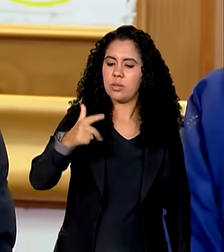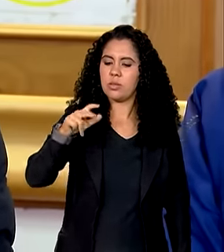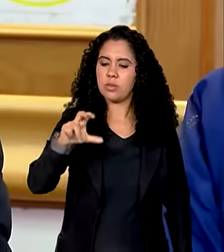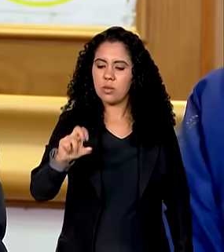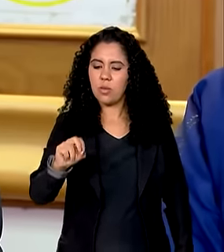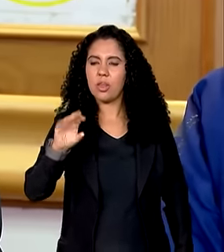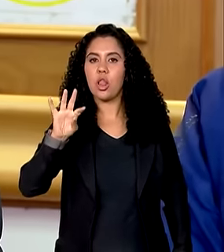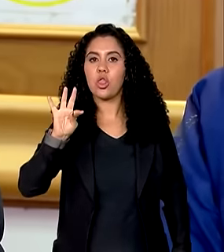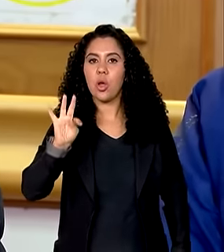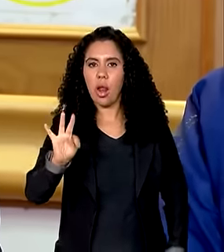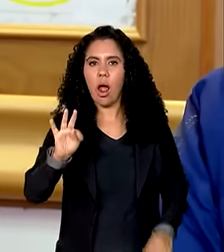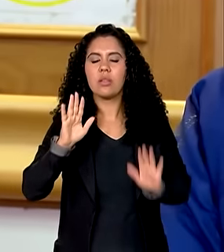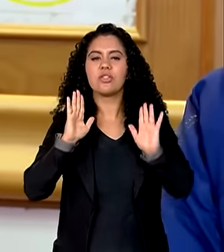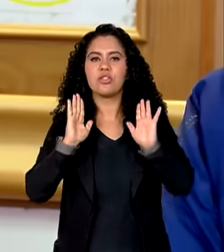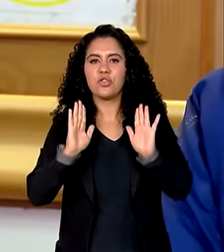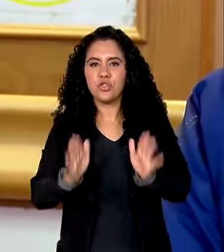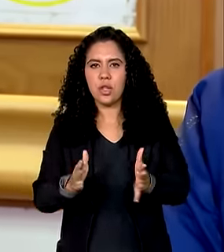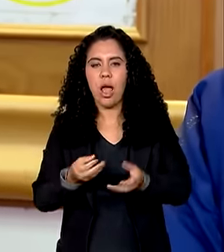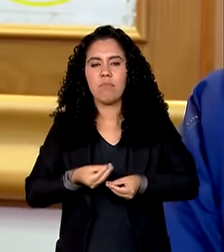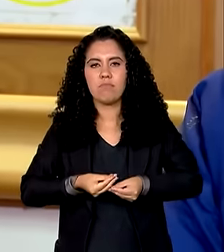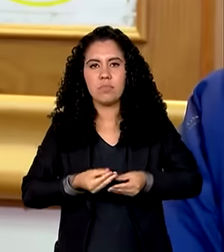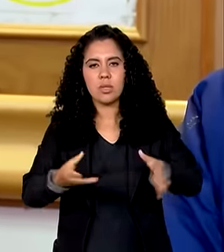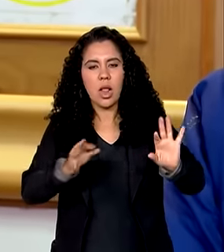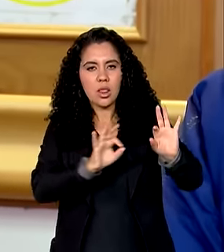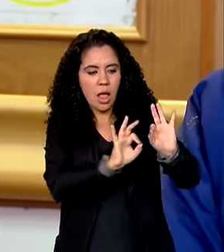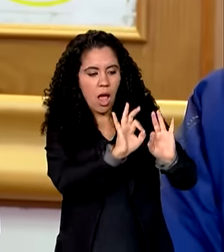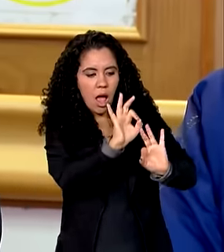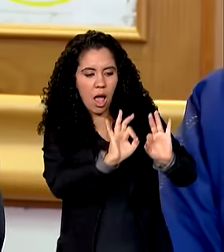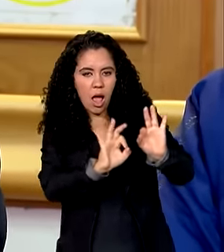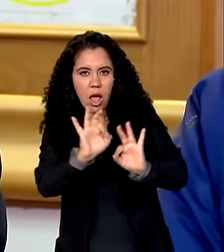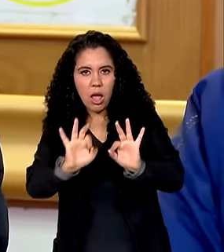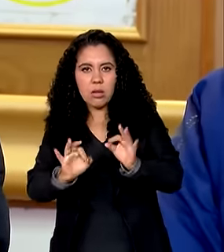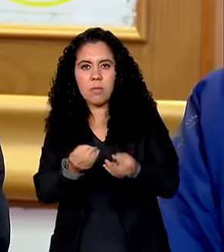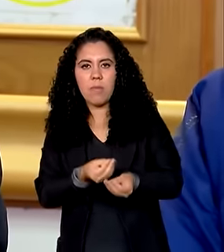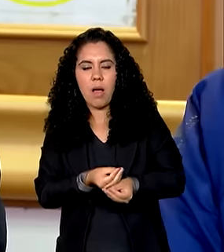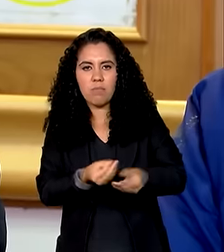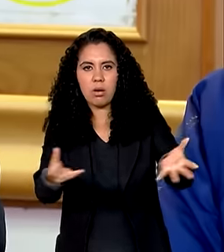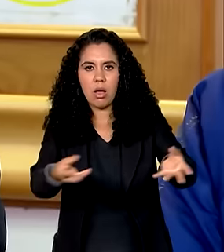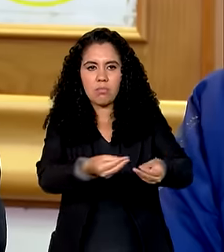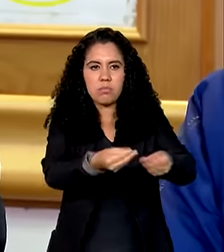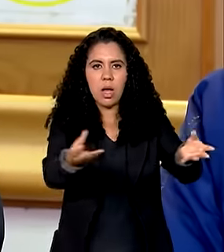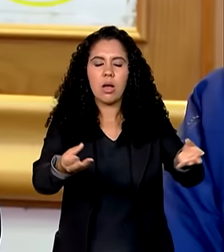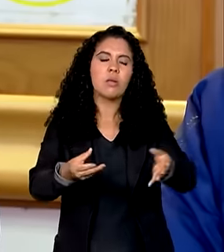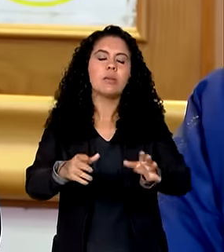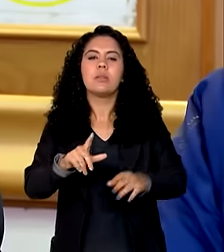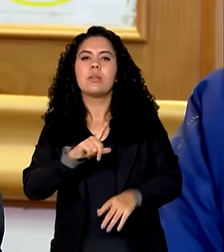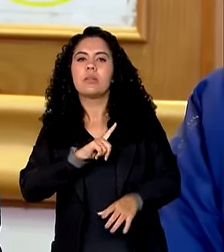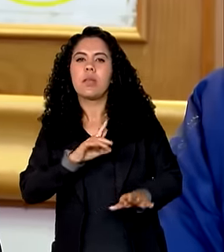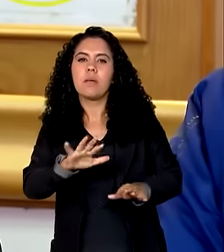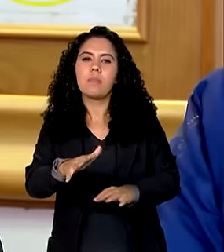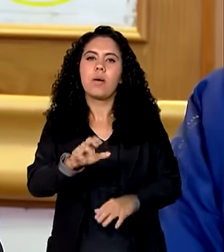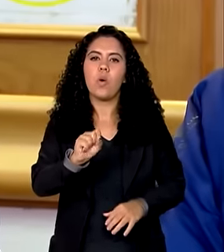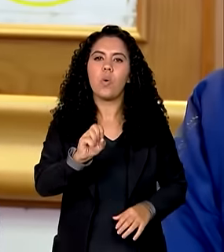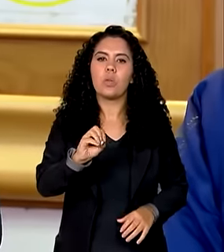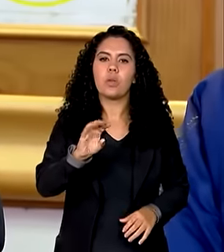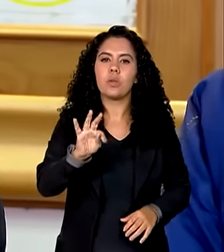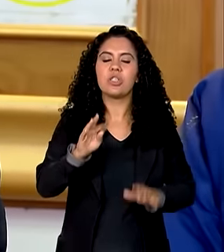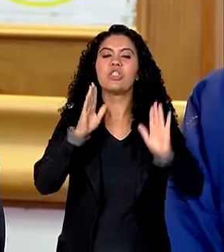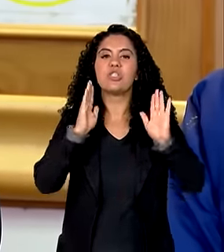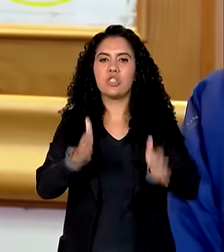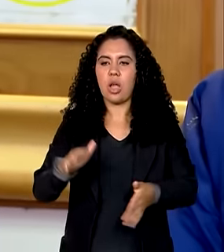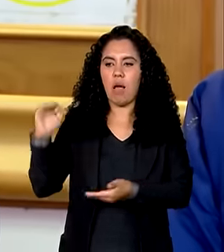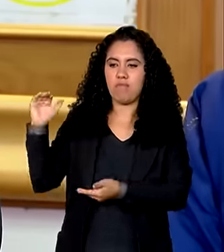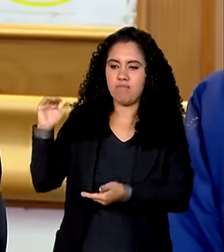já foram arrecadadas estão em triagem e algumas cerca de 80 toneladas já chegaram